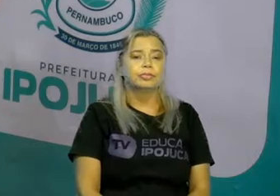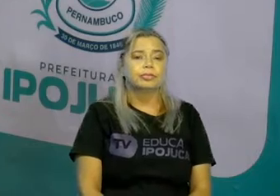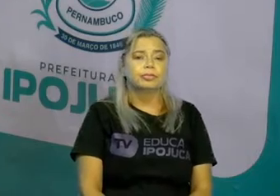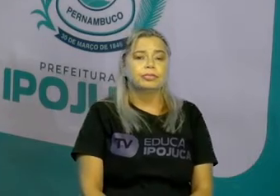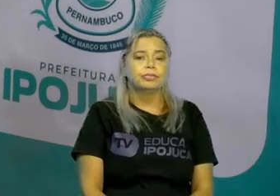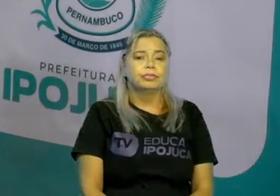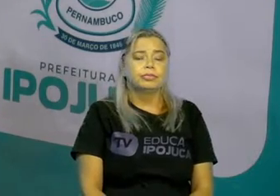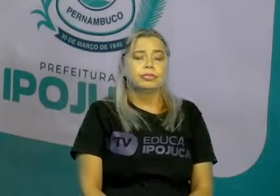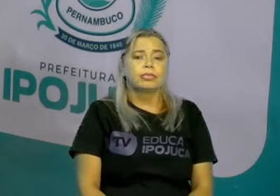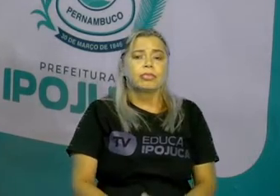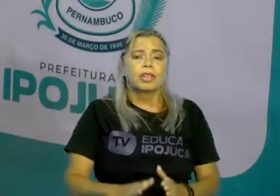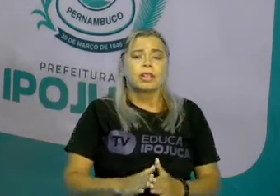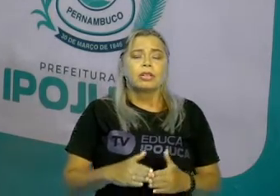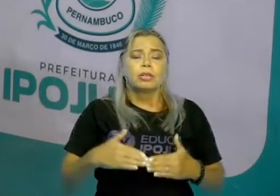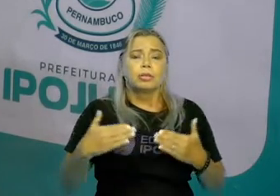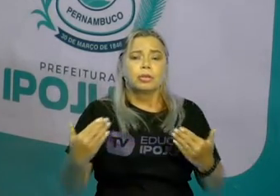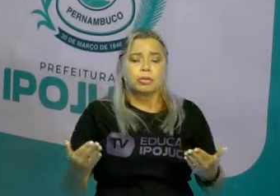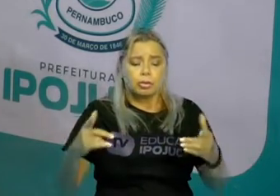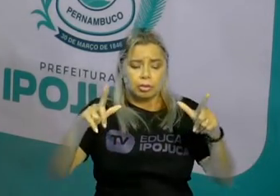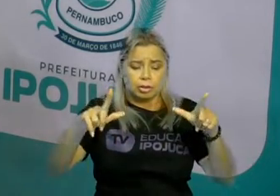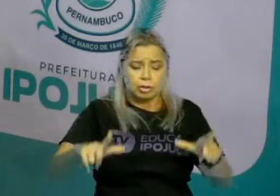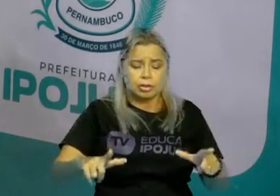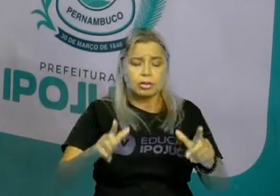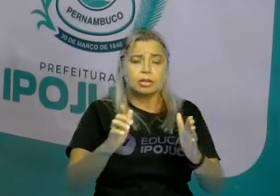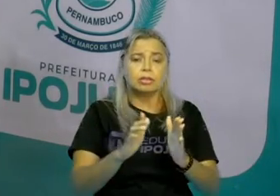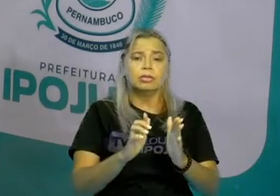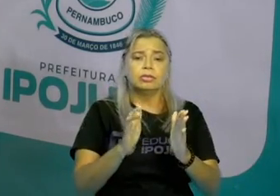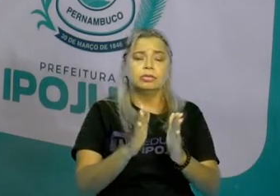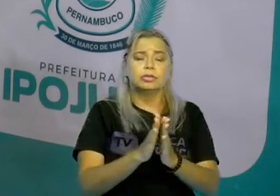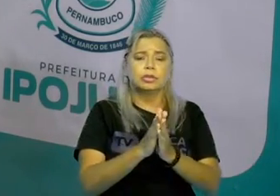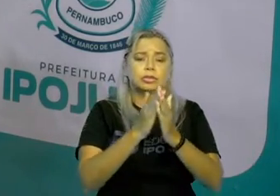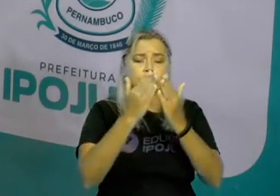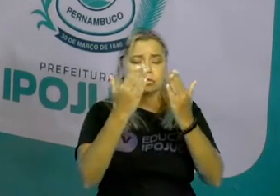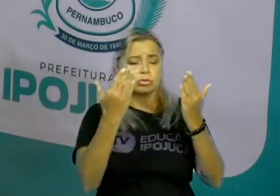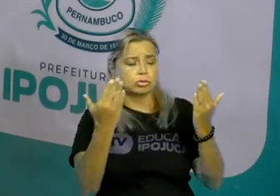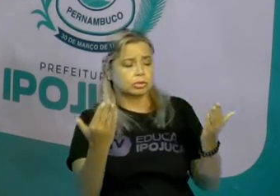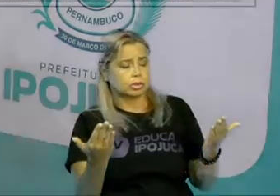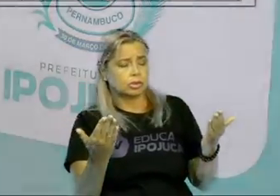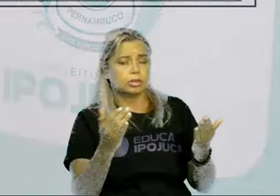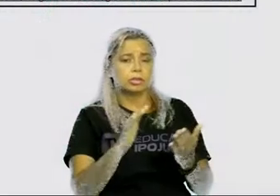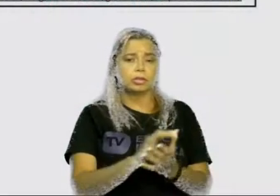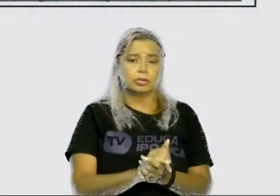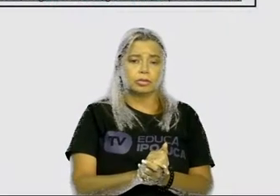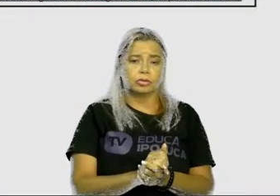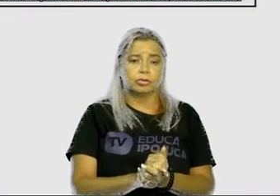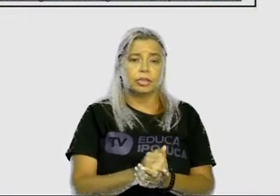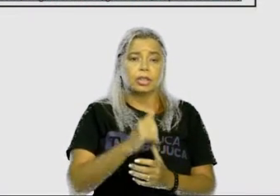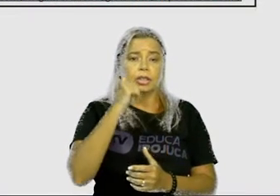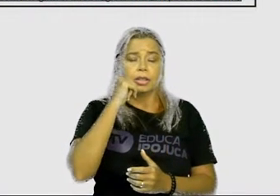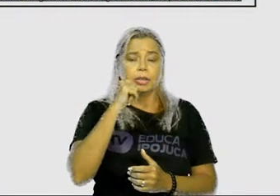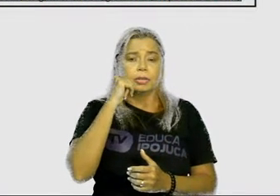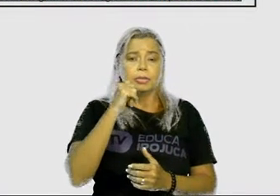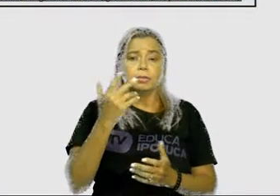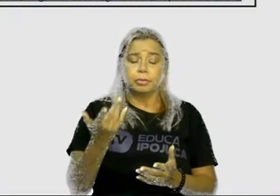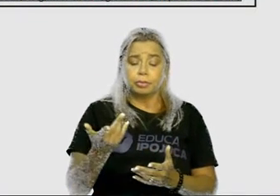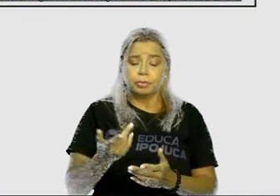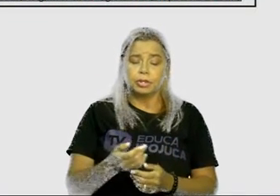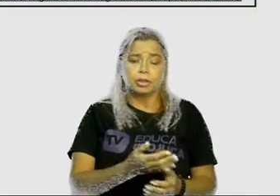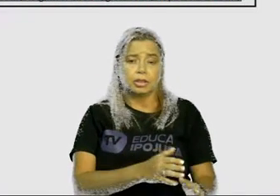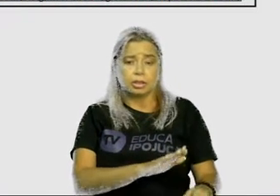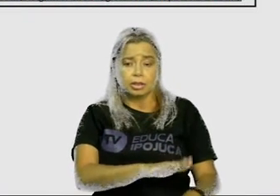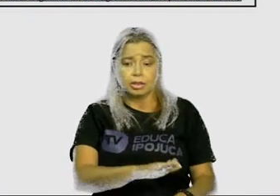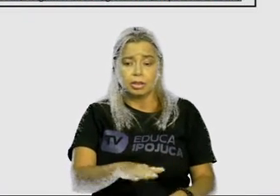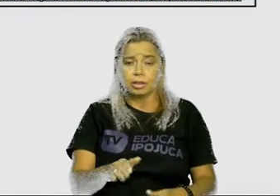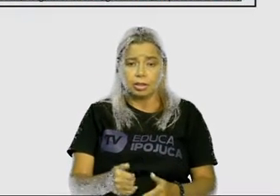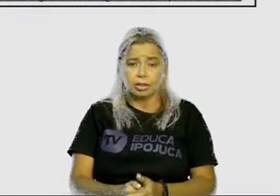Qual a localização dos livros em relação à menina? Está aqui a menina e onde está a localização